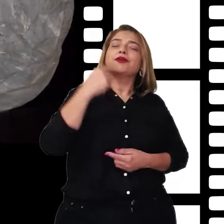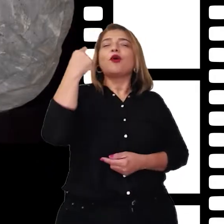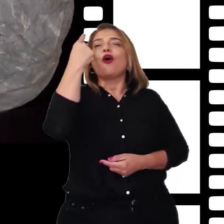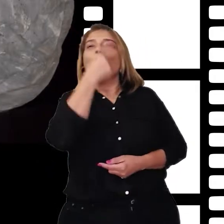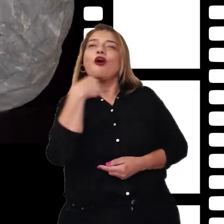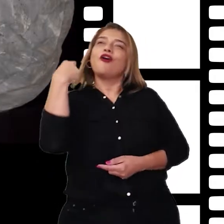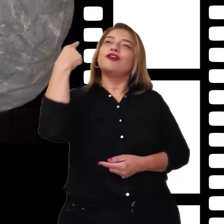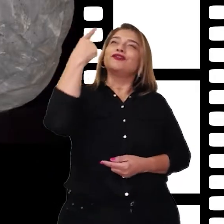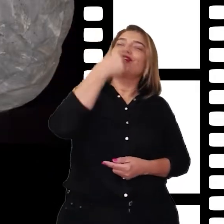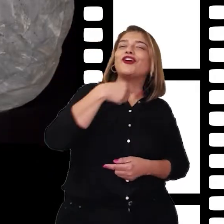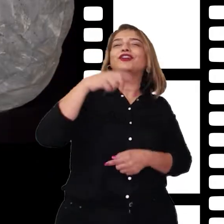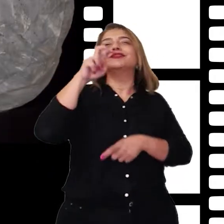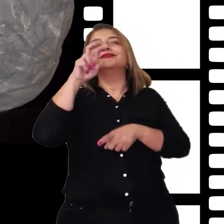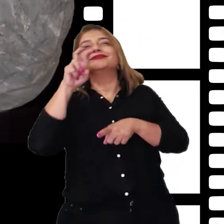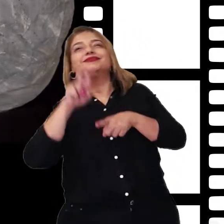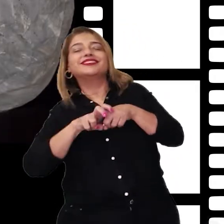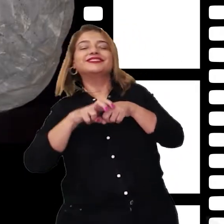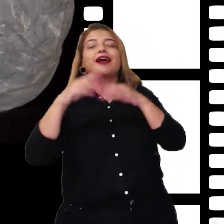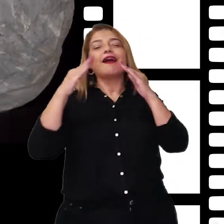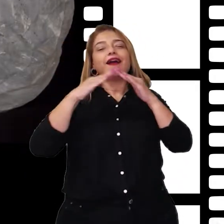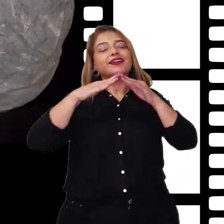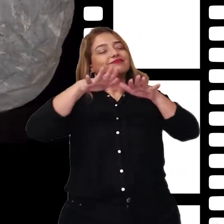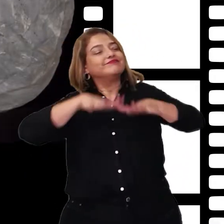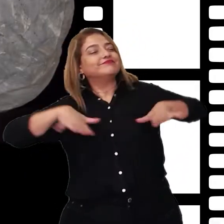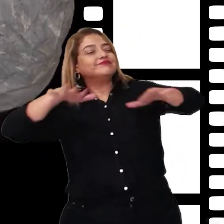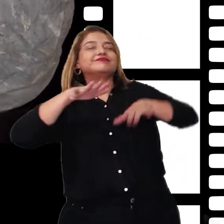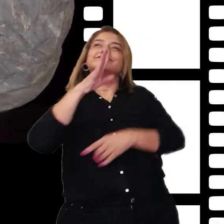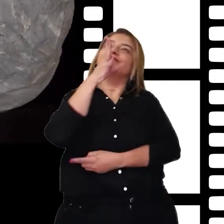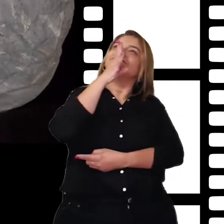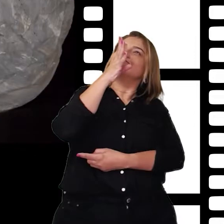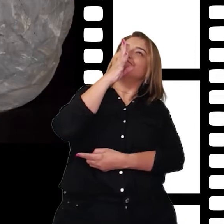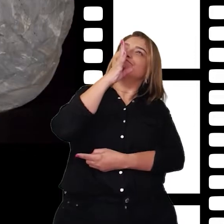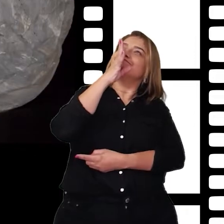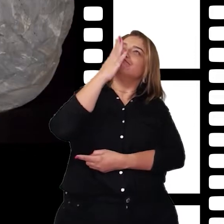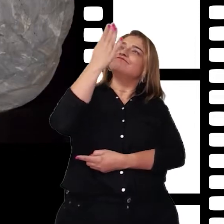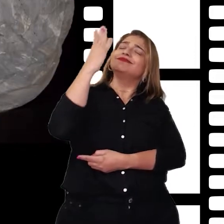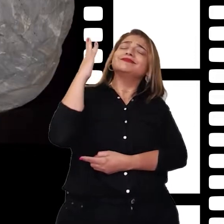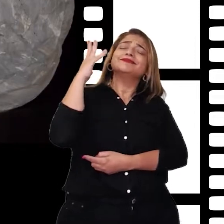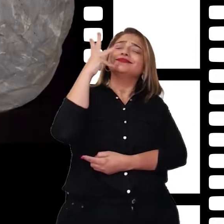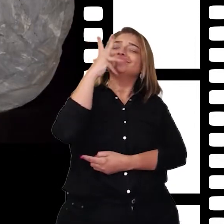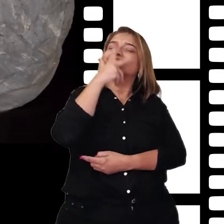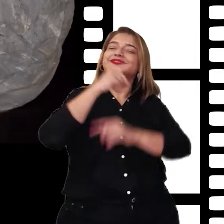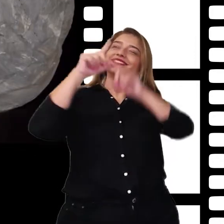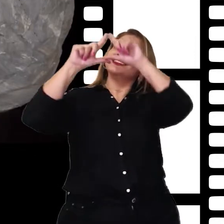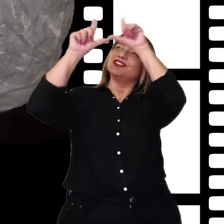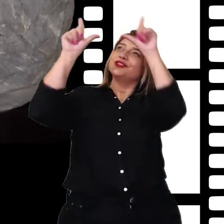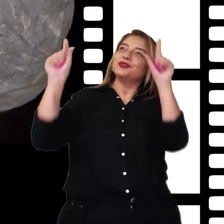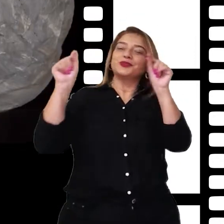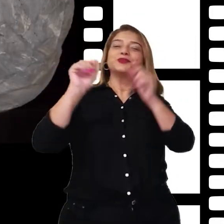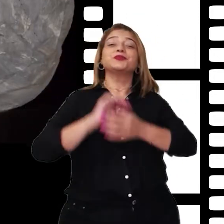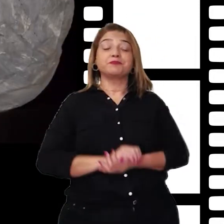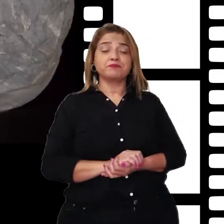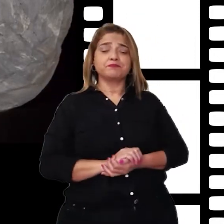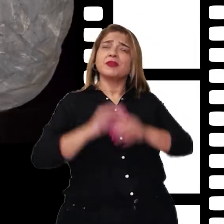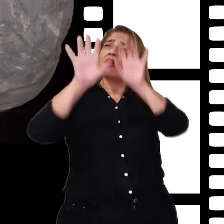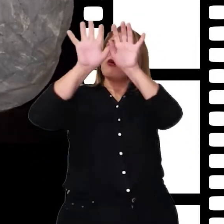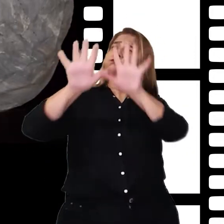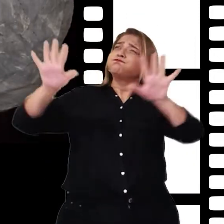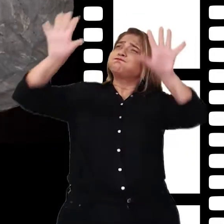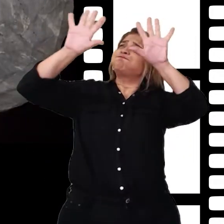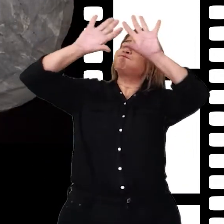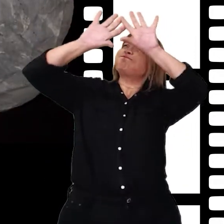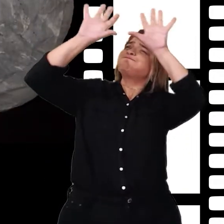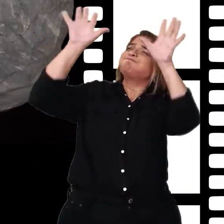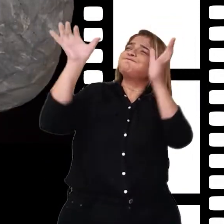e horas e horas na varanda da sua casa, observando a beleza da lua. Uma lua cheia, tão